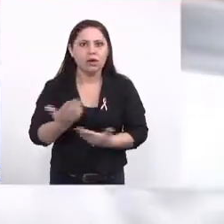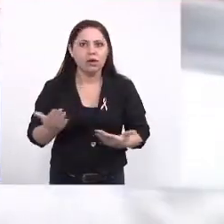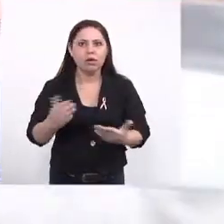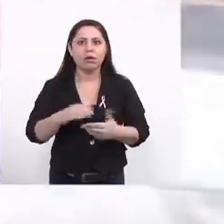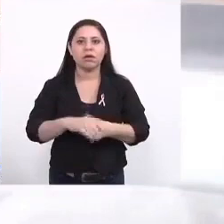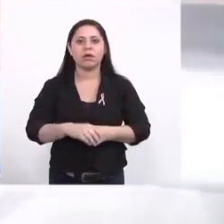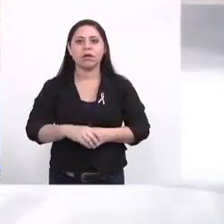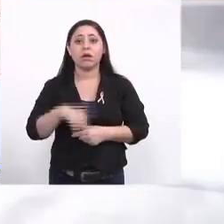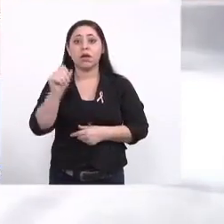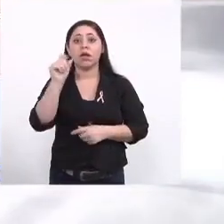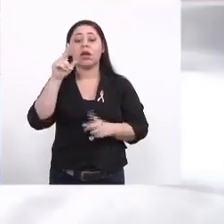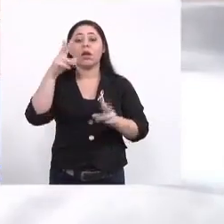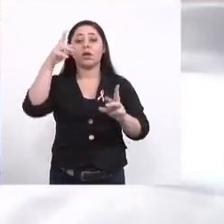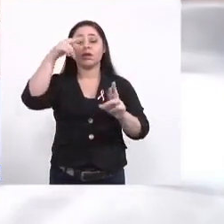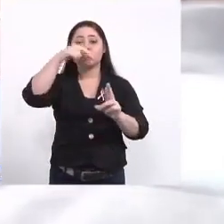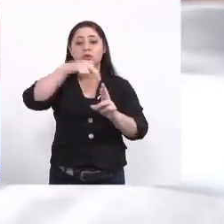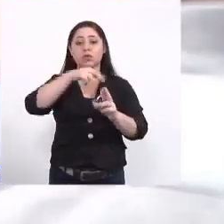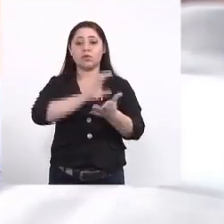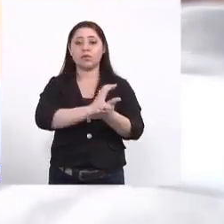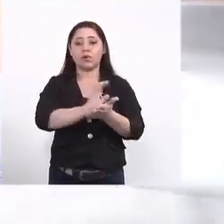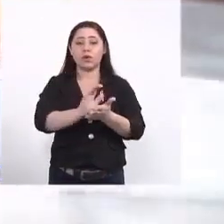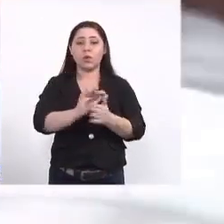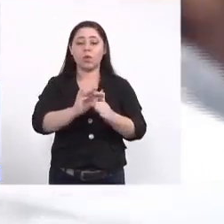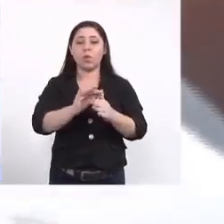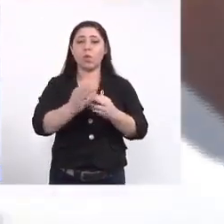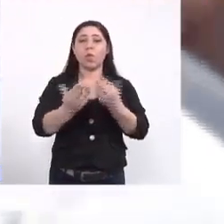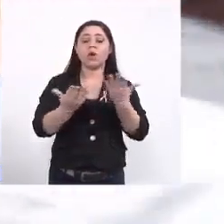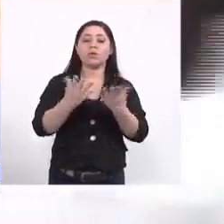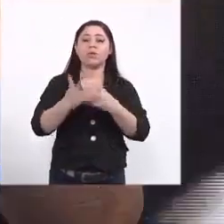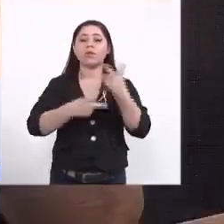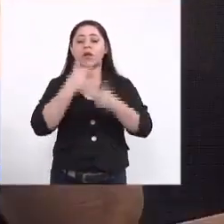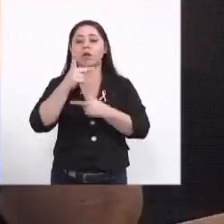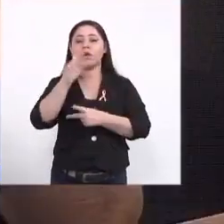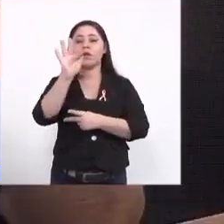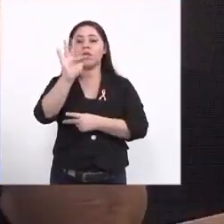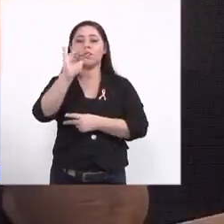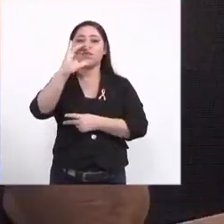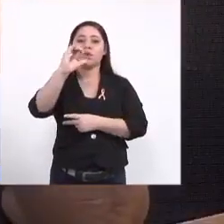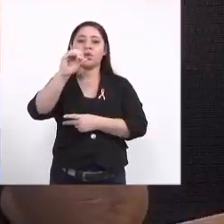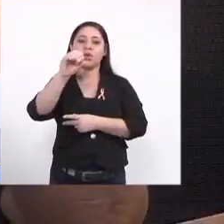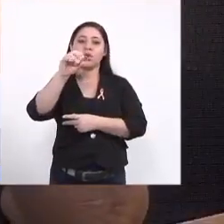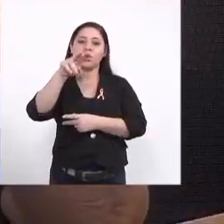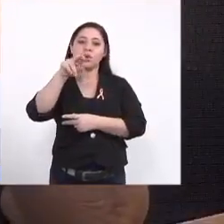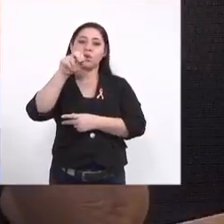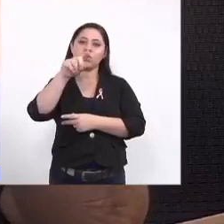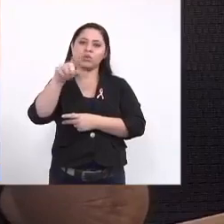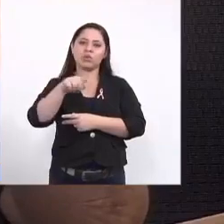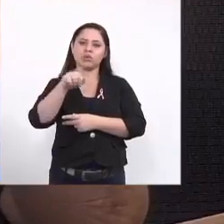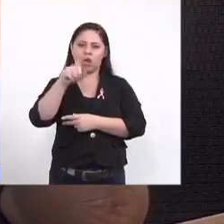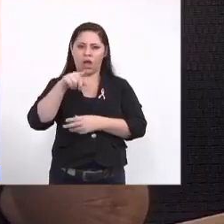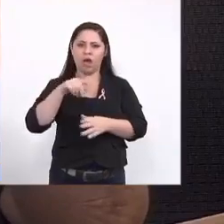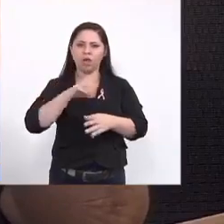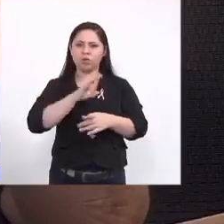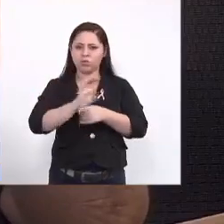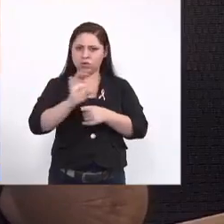quem seria o responsável por esse financiamento quando você acabou de falar agora da Fiocruz eles te ajudam seria o Estado